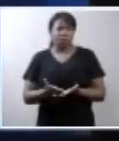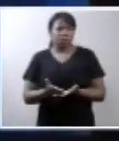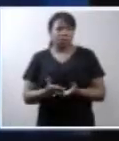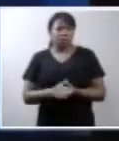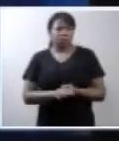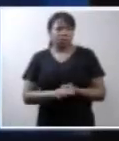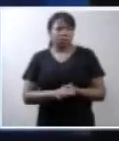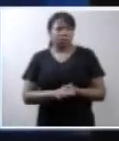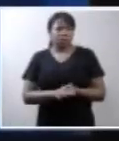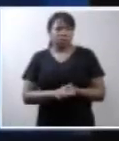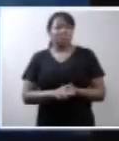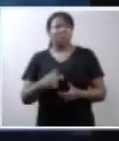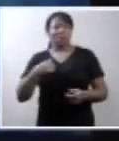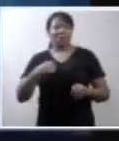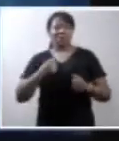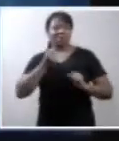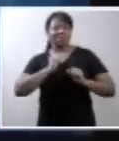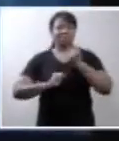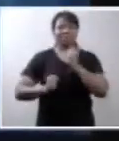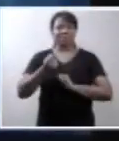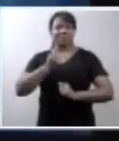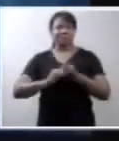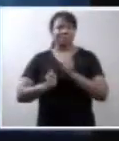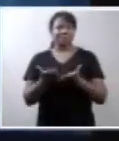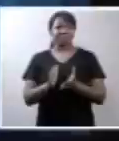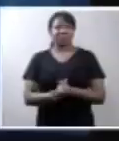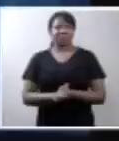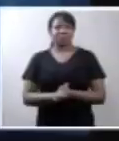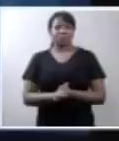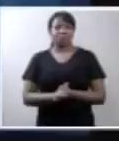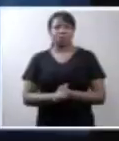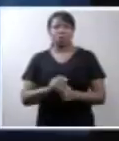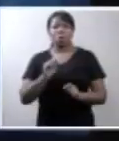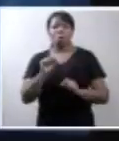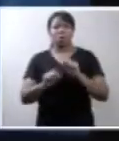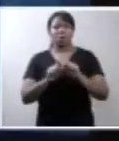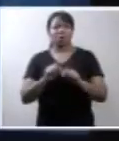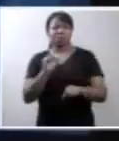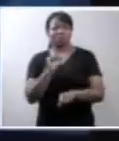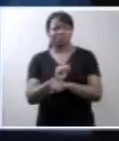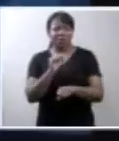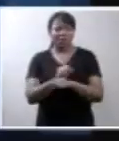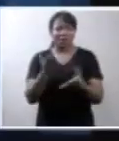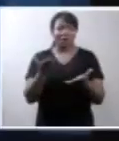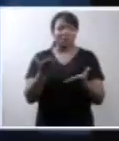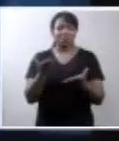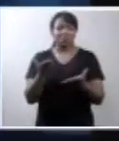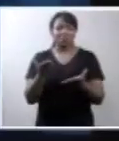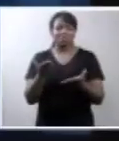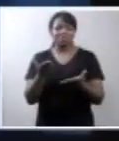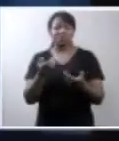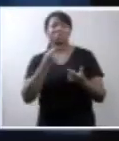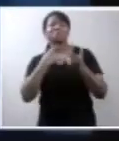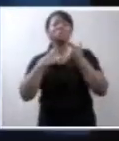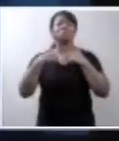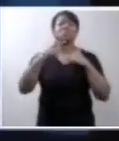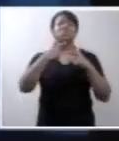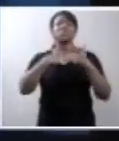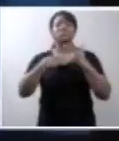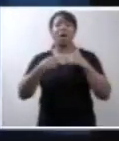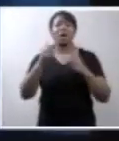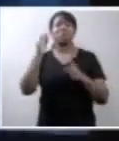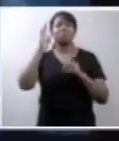ansiedade. Porque ele foi esperado, porque ele foi desejado,